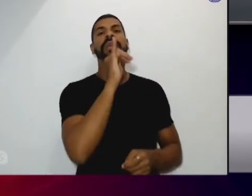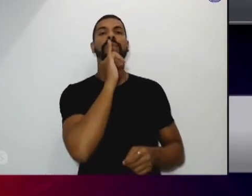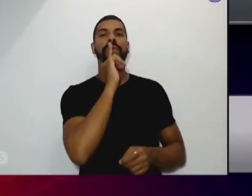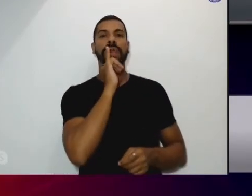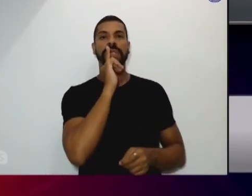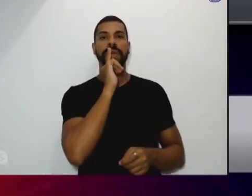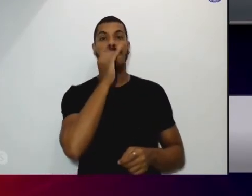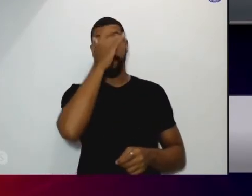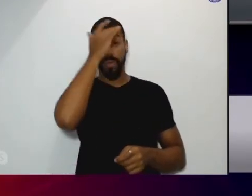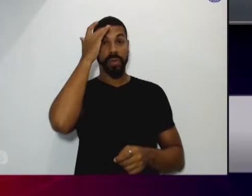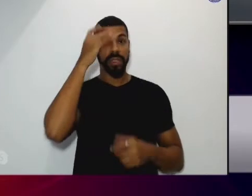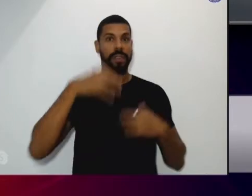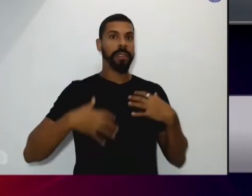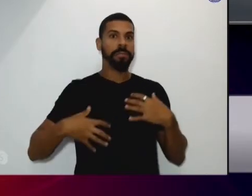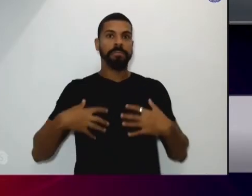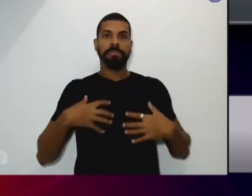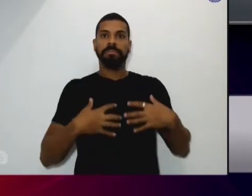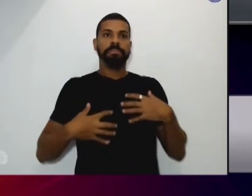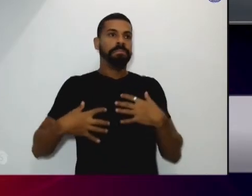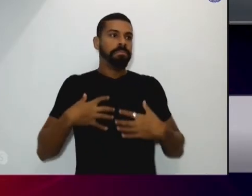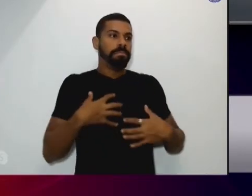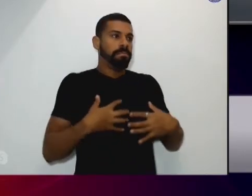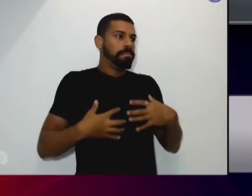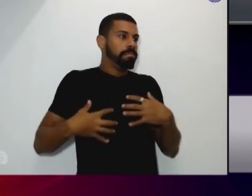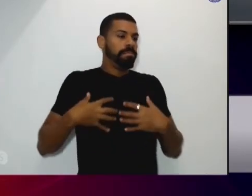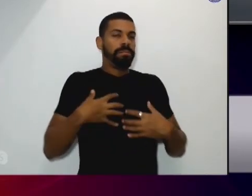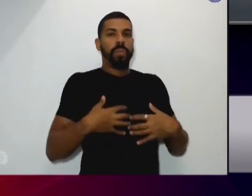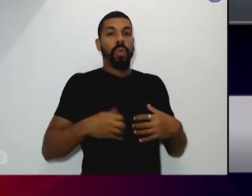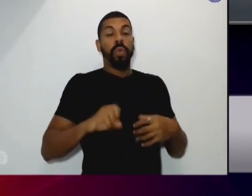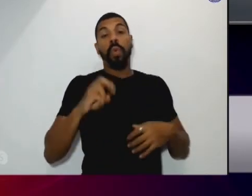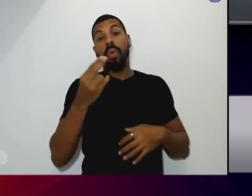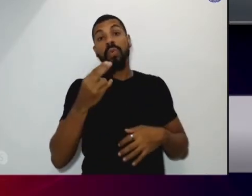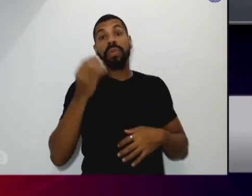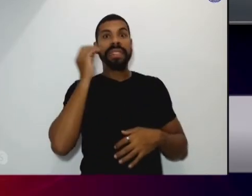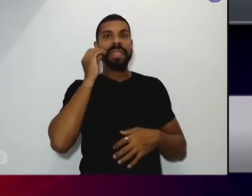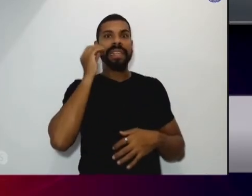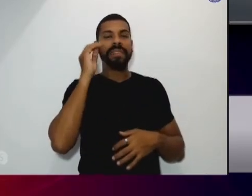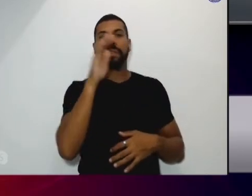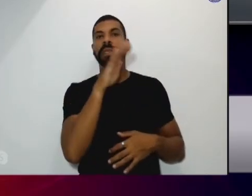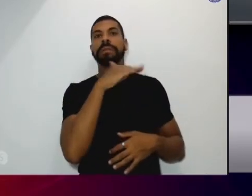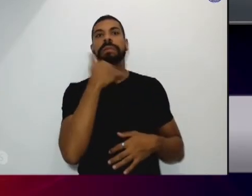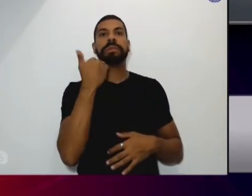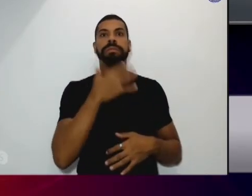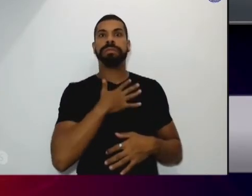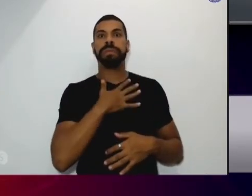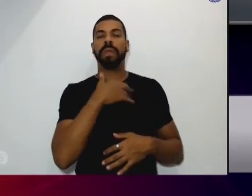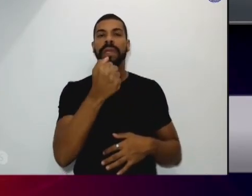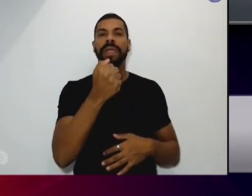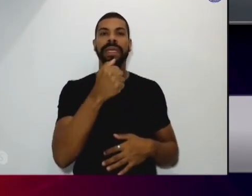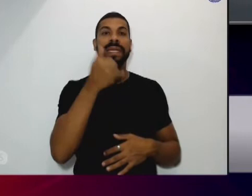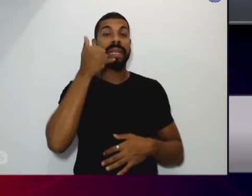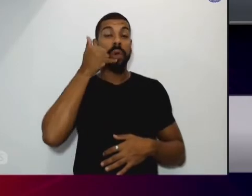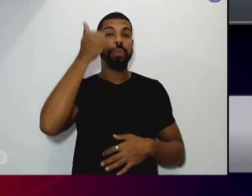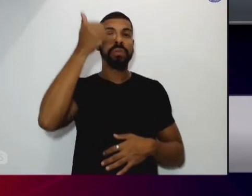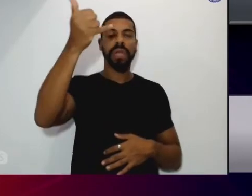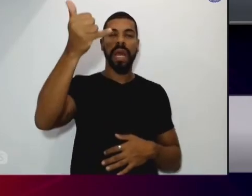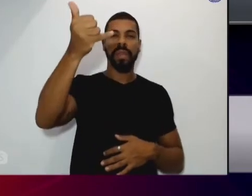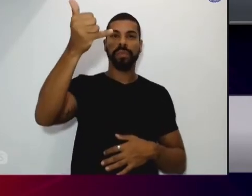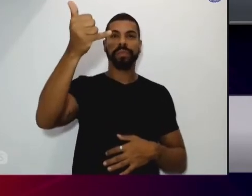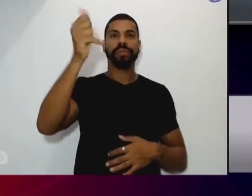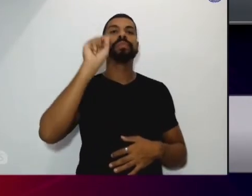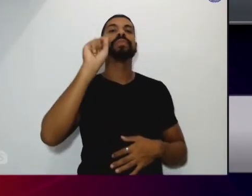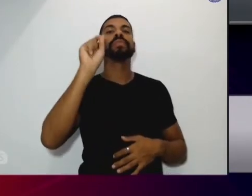ou logo após uma tentativa de suicídio e entra em contato a gente indica para